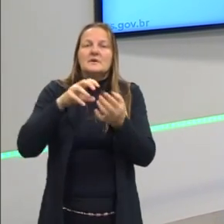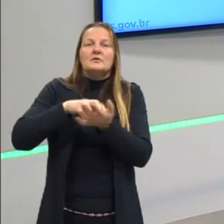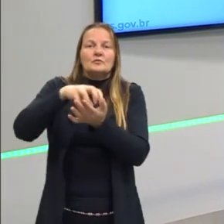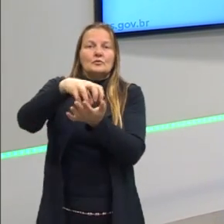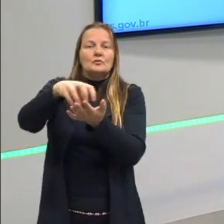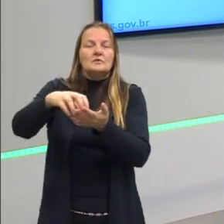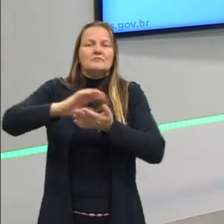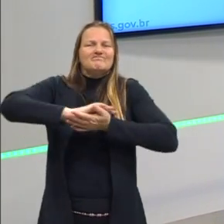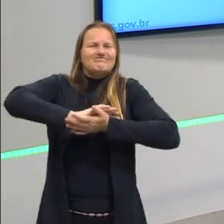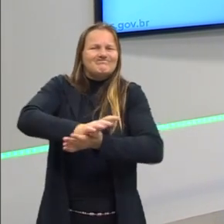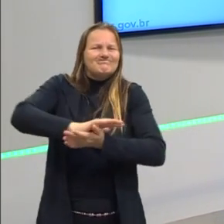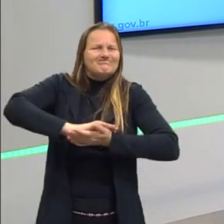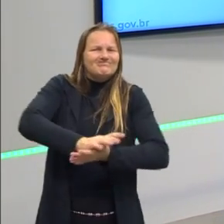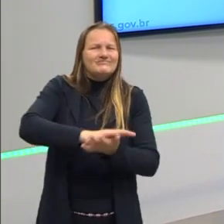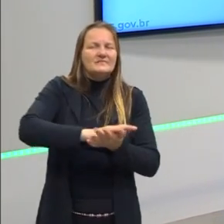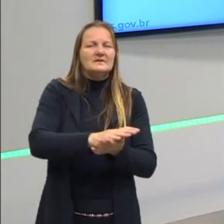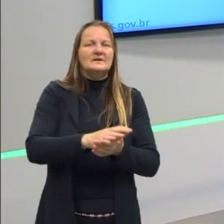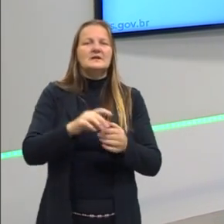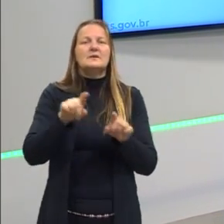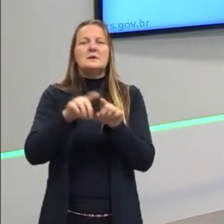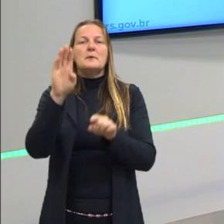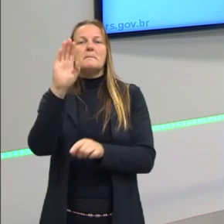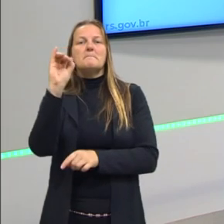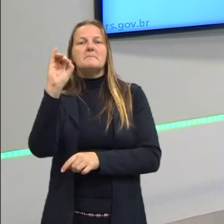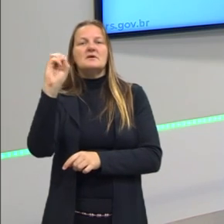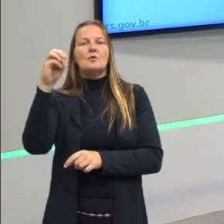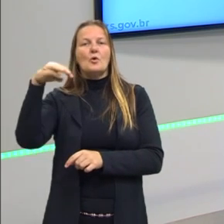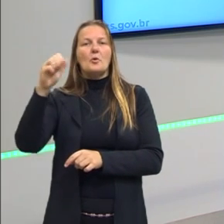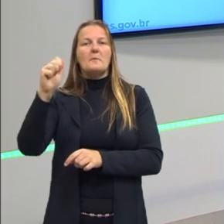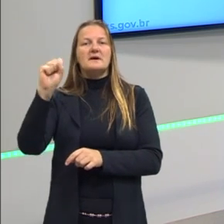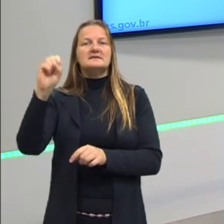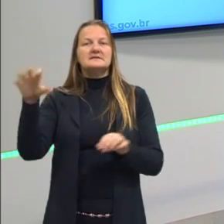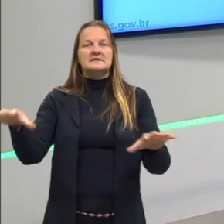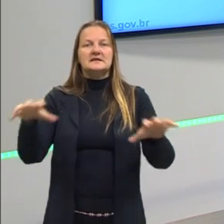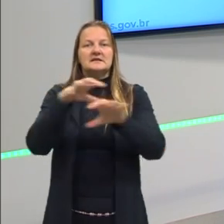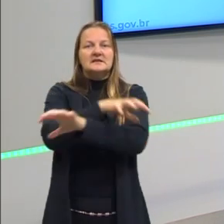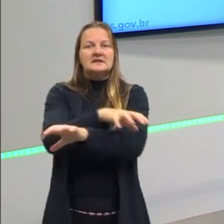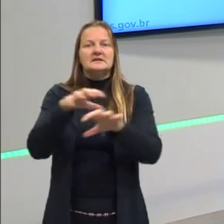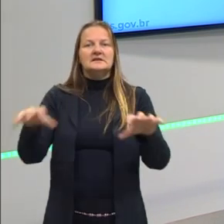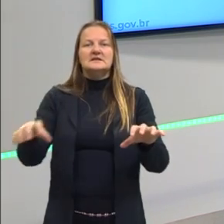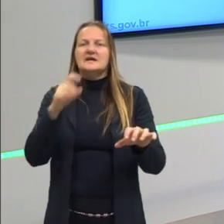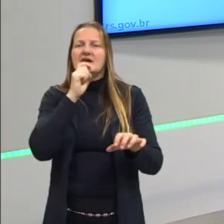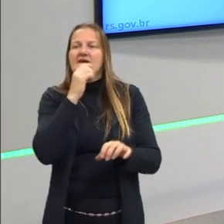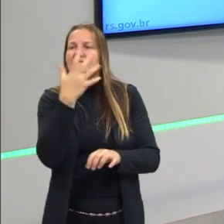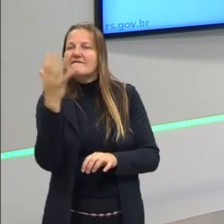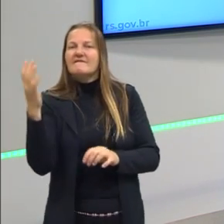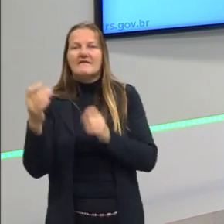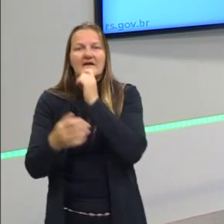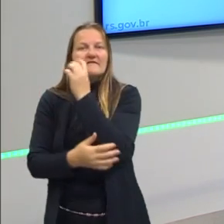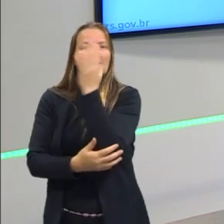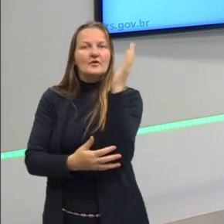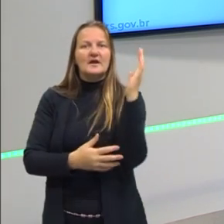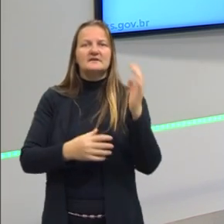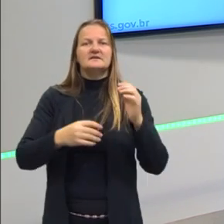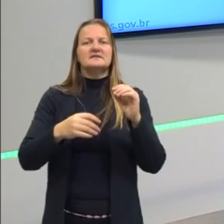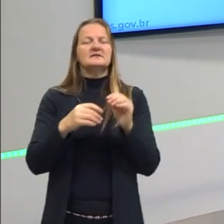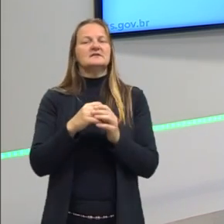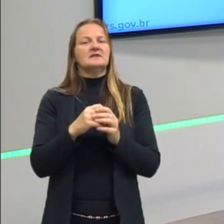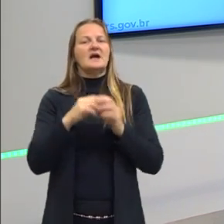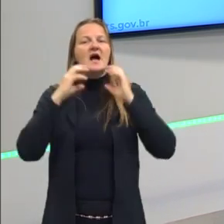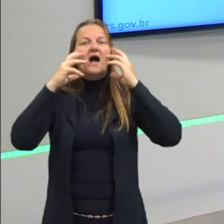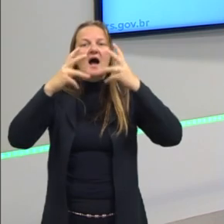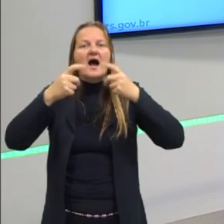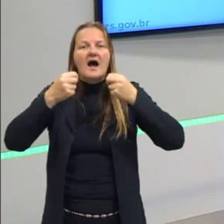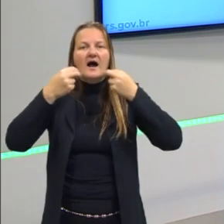destruiu muitos biomas, destruiu uma parte do meio ambiente, das florestas, dos animais que a gente